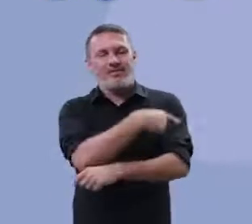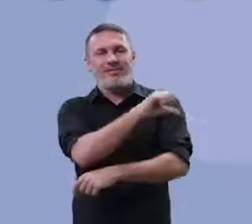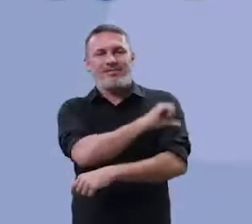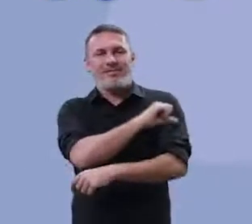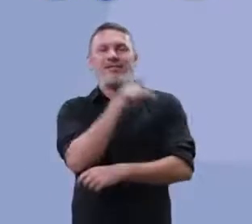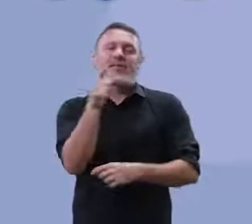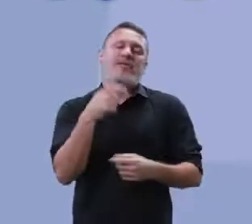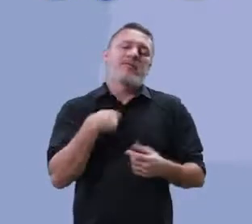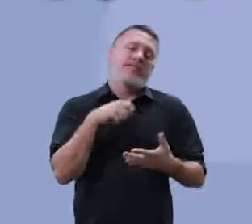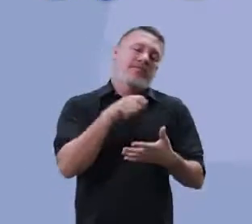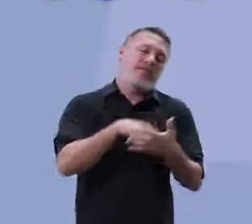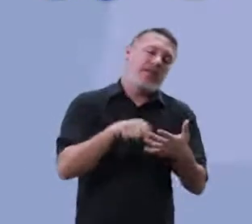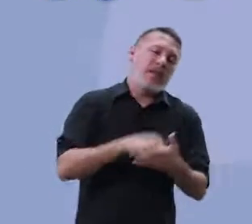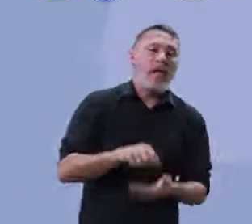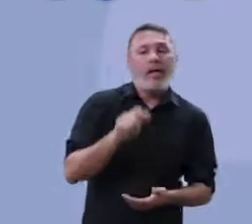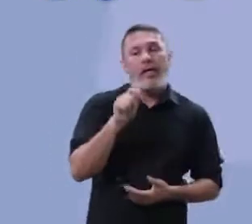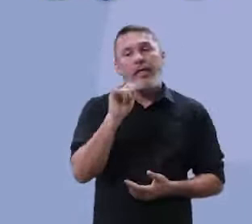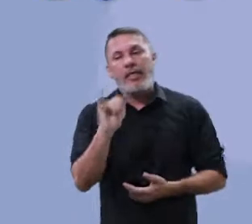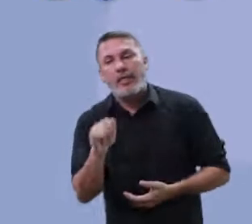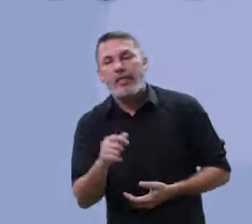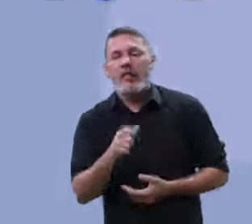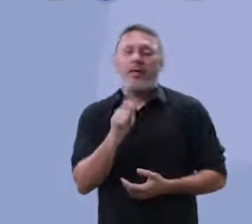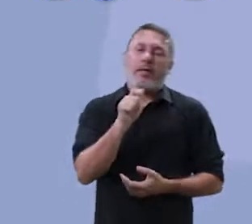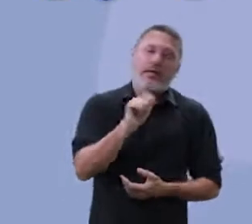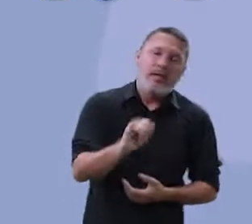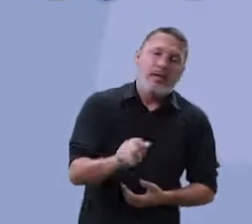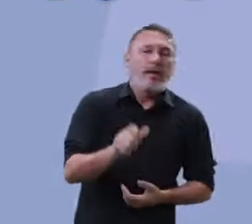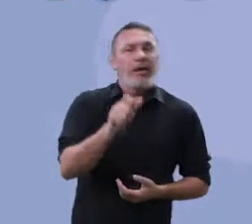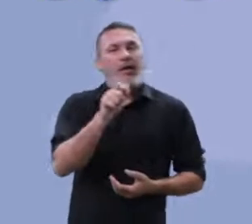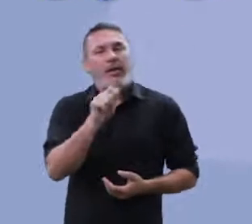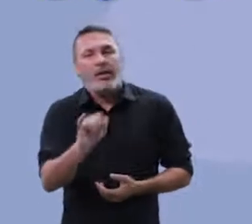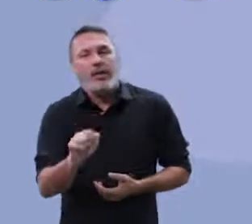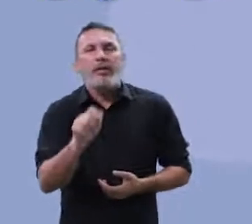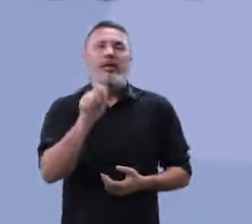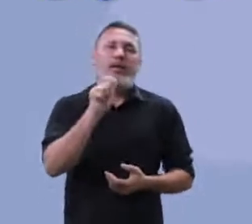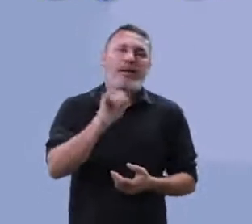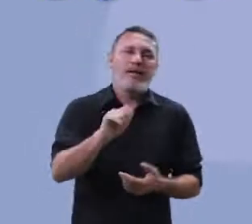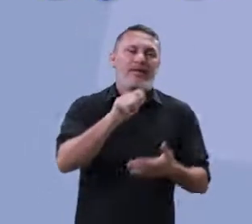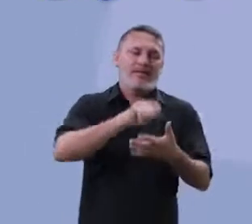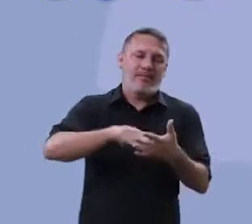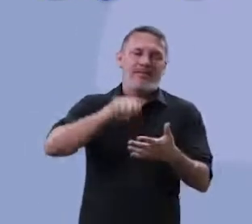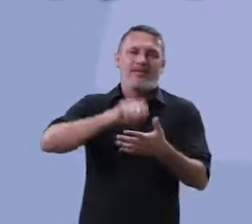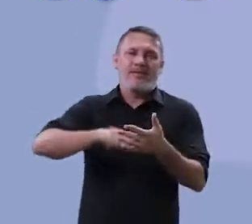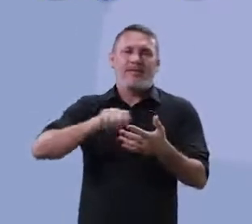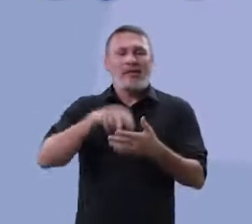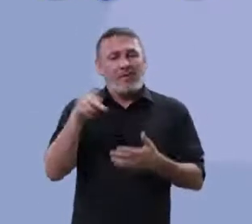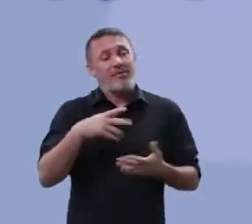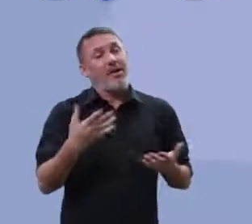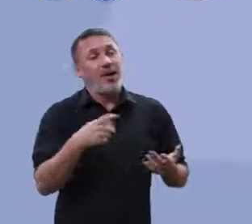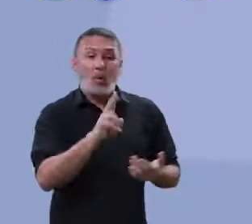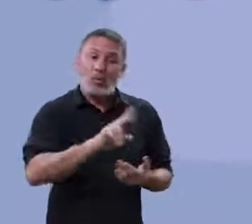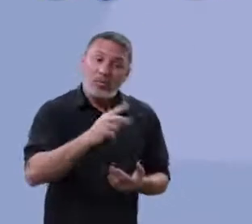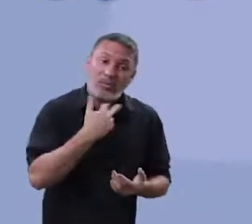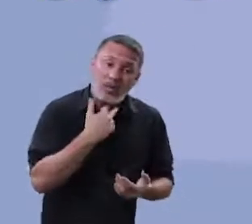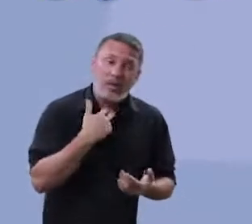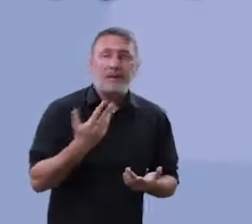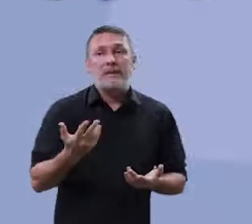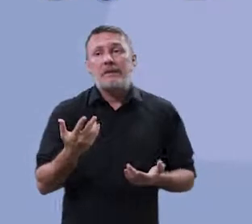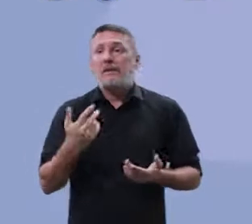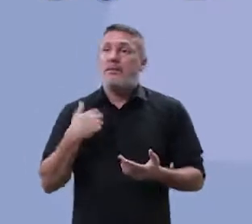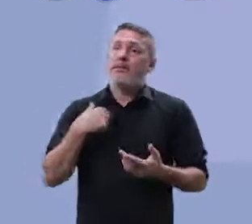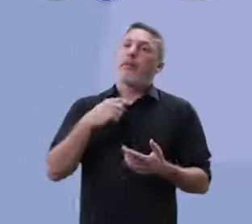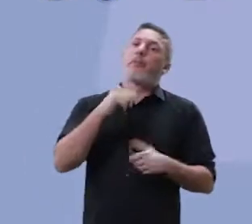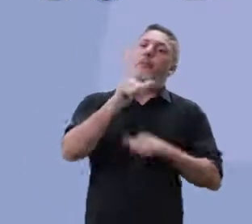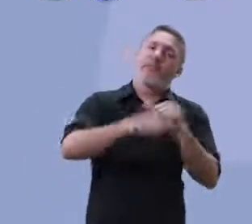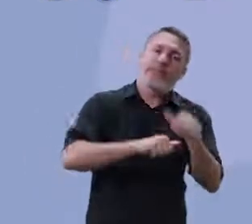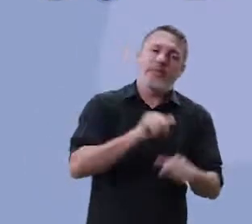particularmente, às vezes ia fazer, aí o tio saiu, aí ele pegou a bola, aí, aí a pessoa, é, não usa mais o aí